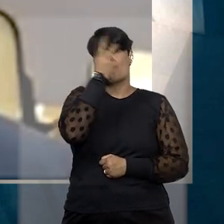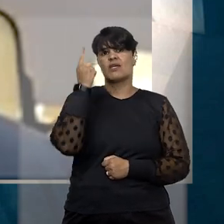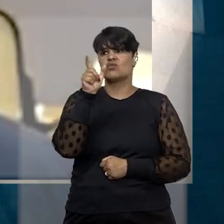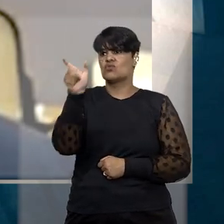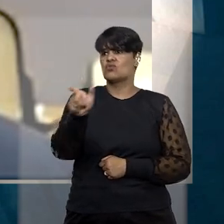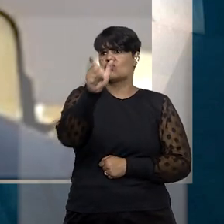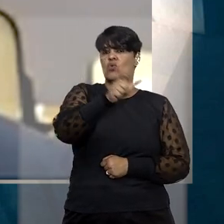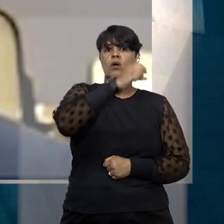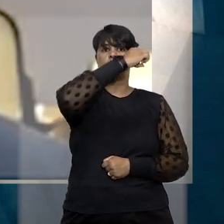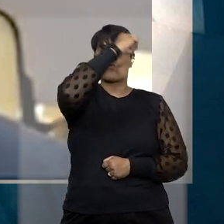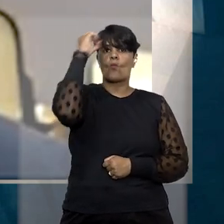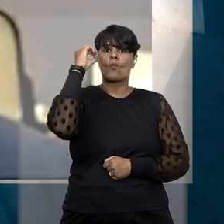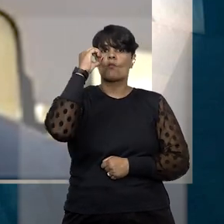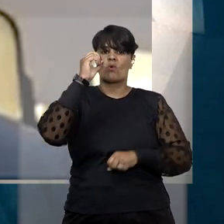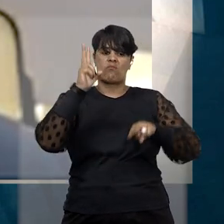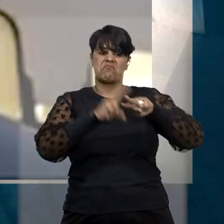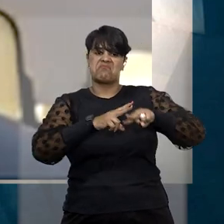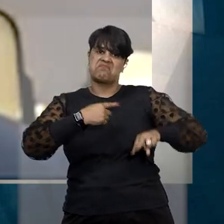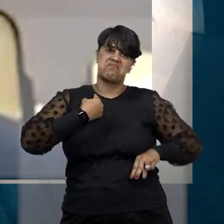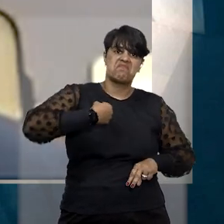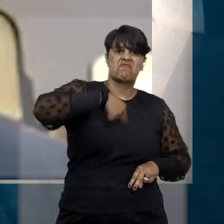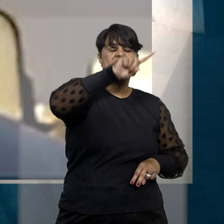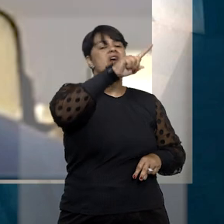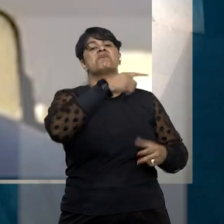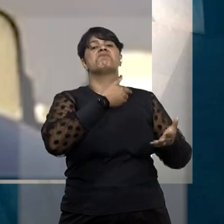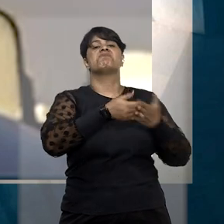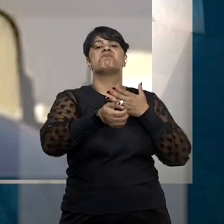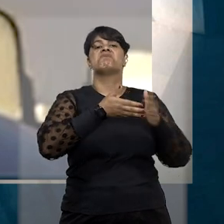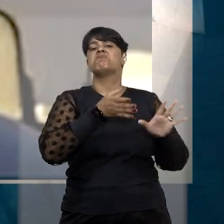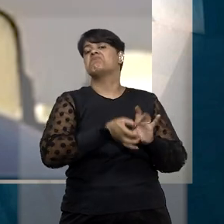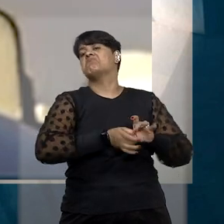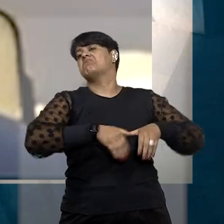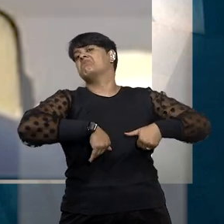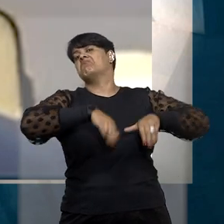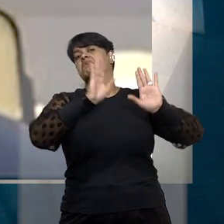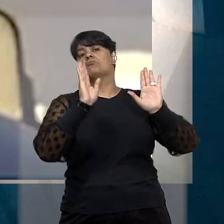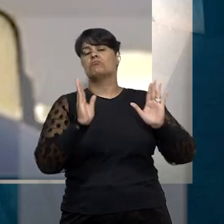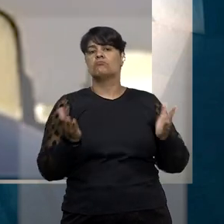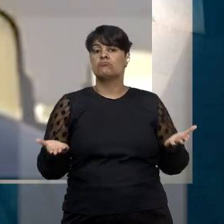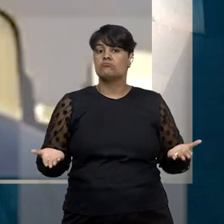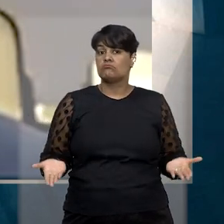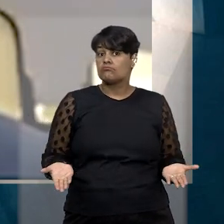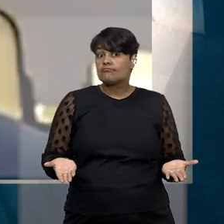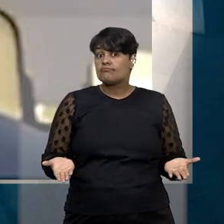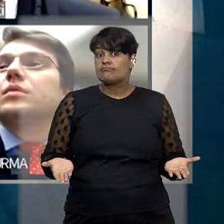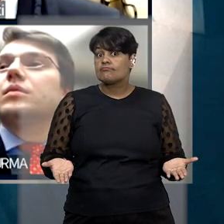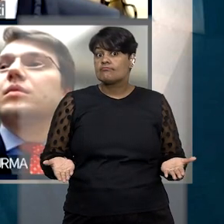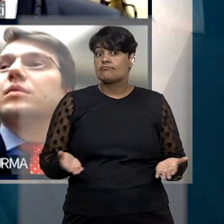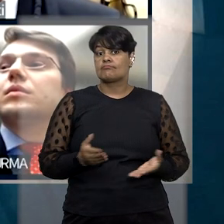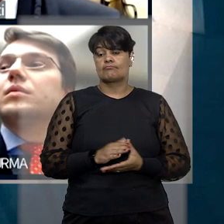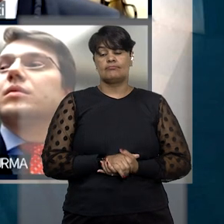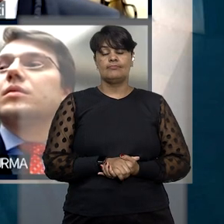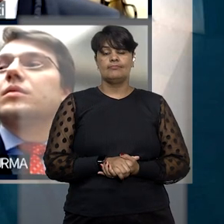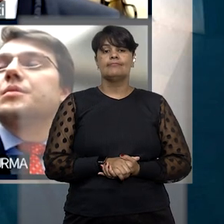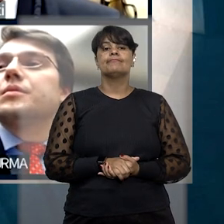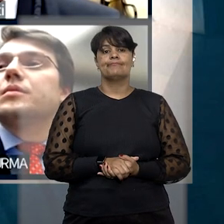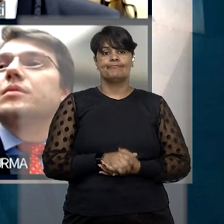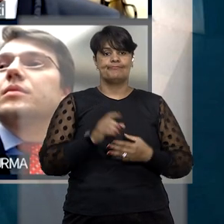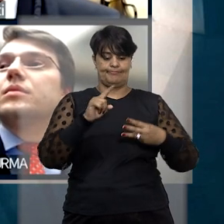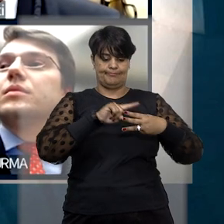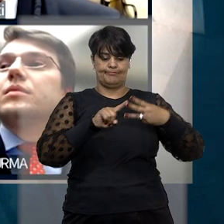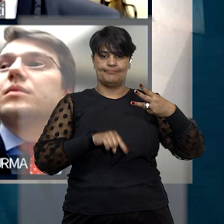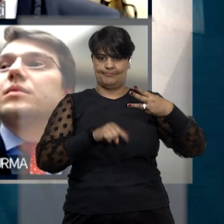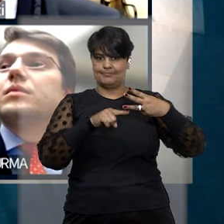condenadas de modo absolutamente divorciado do que preconiza a lei. Nos três casos